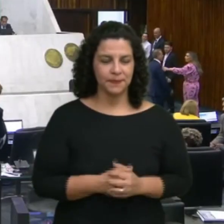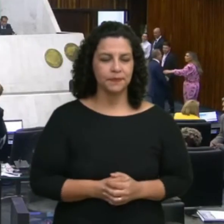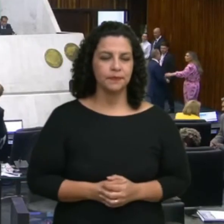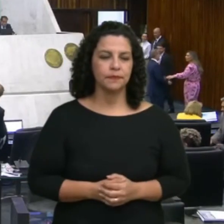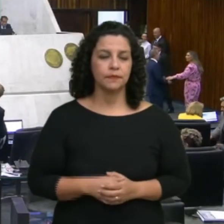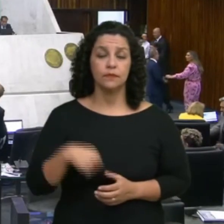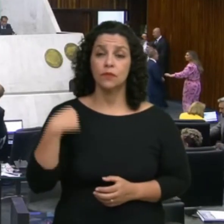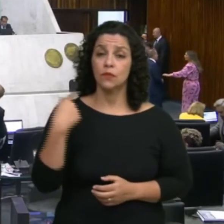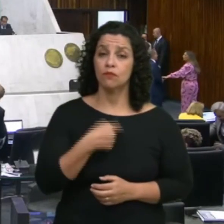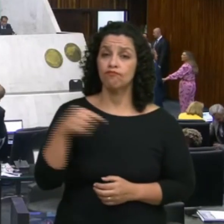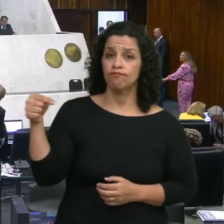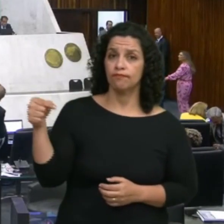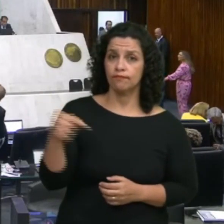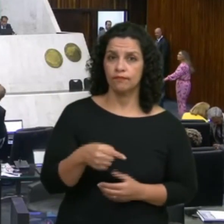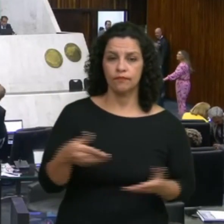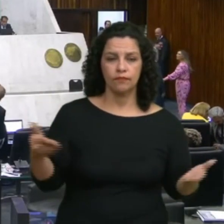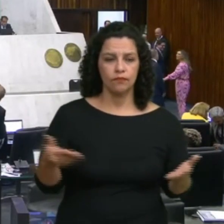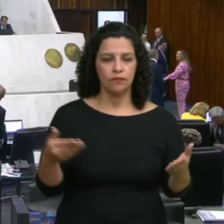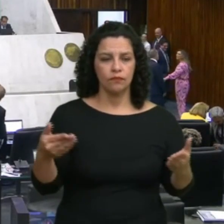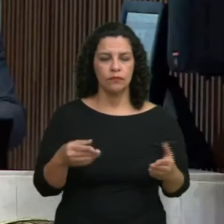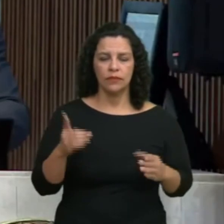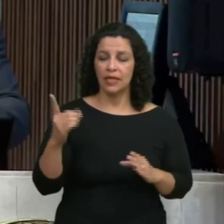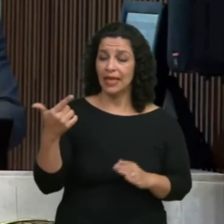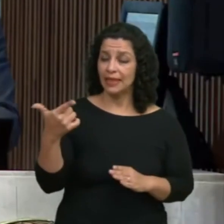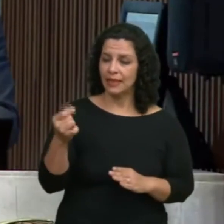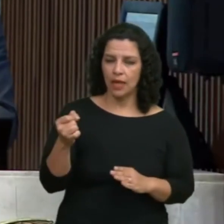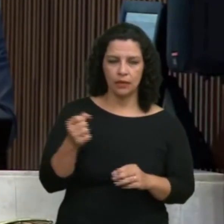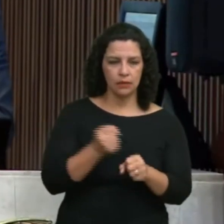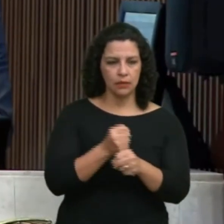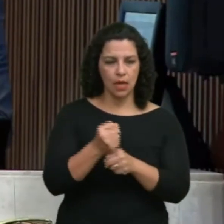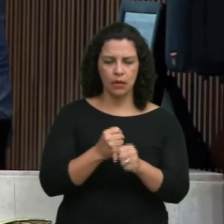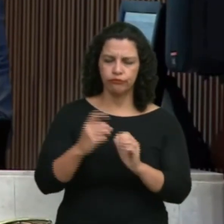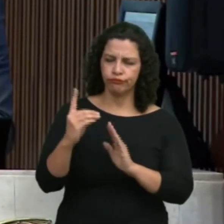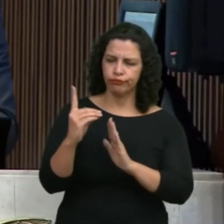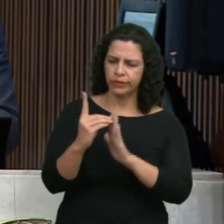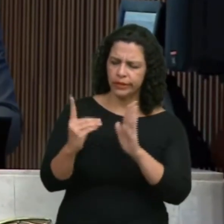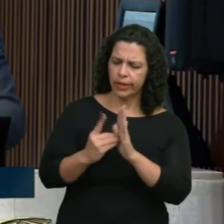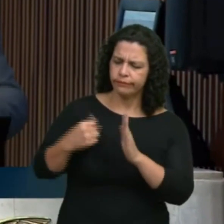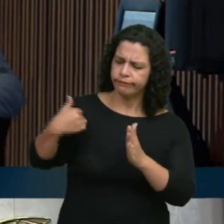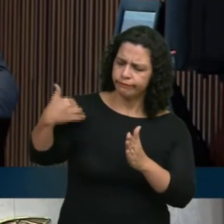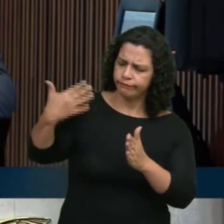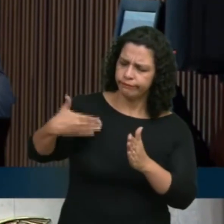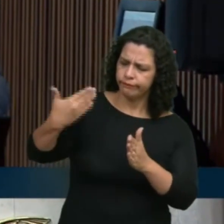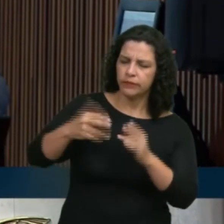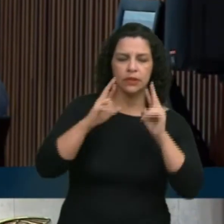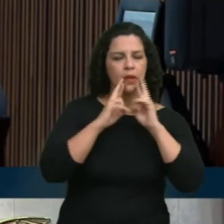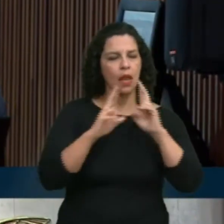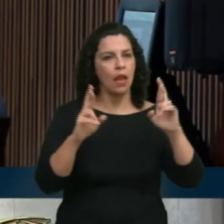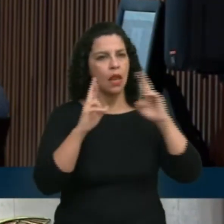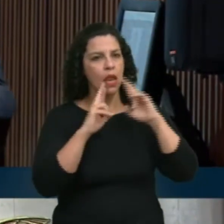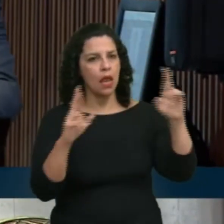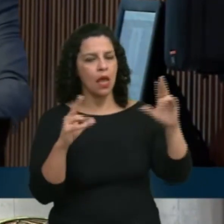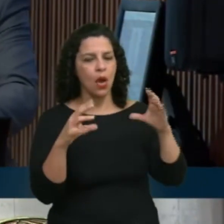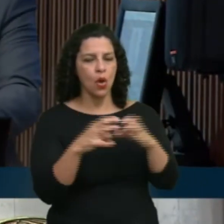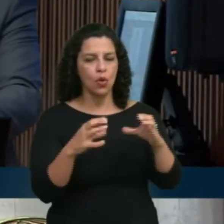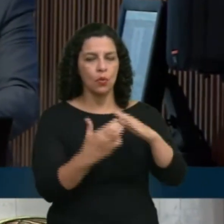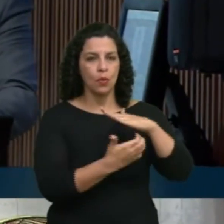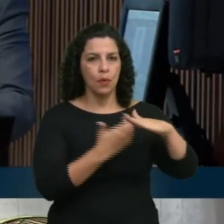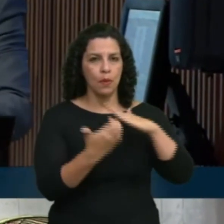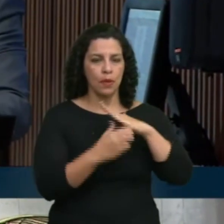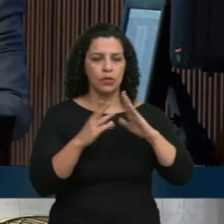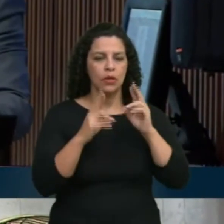Nós passamos as últimas décadas ouvindo reclamações de diversos setores do meio empresarial